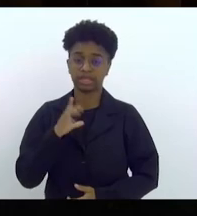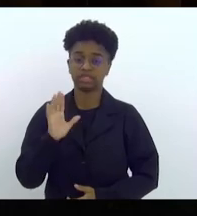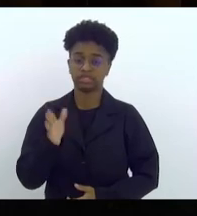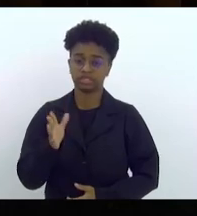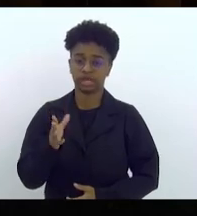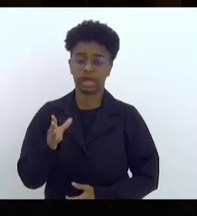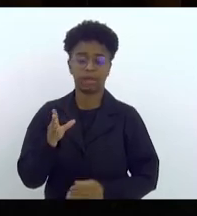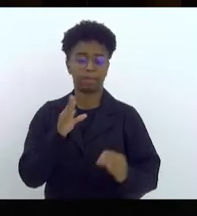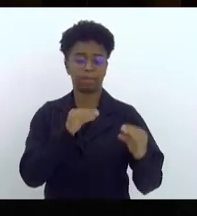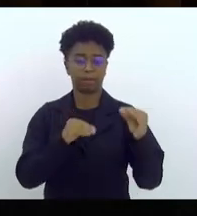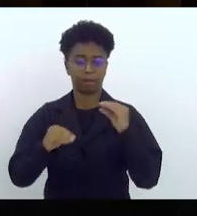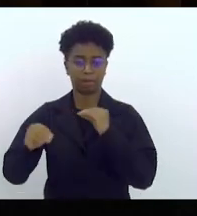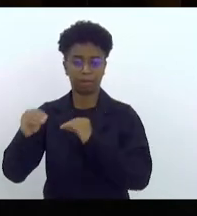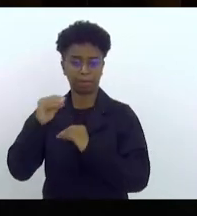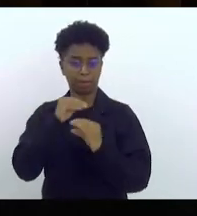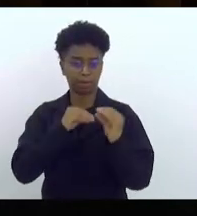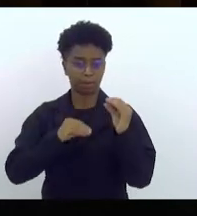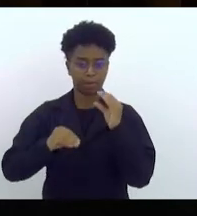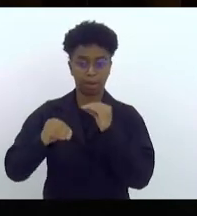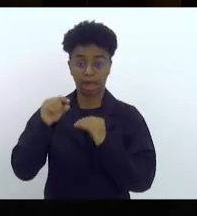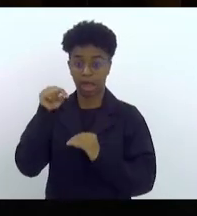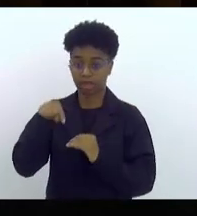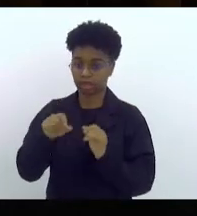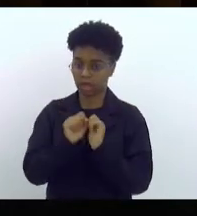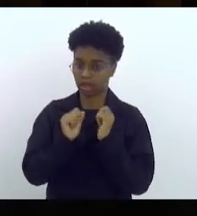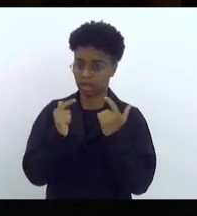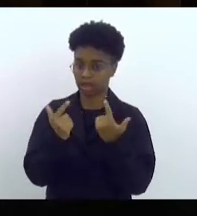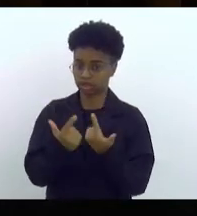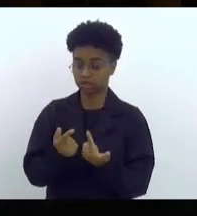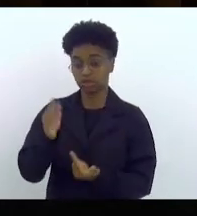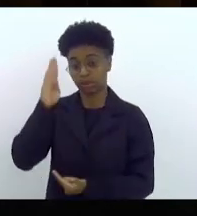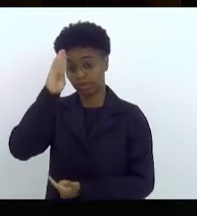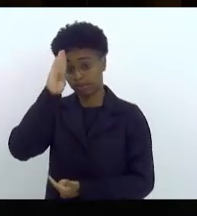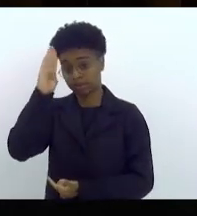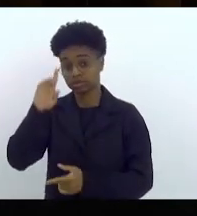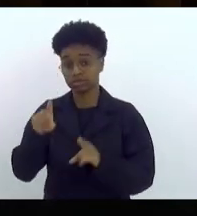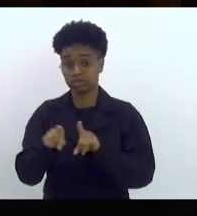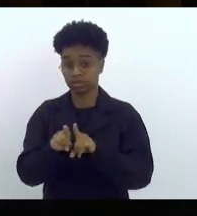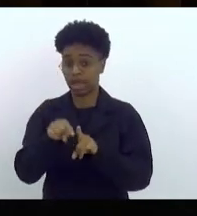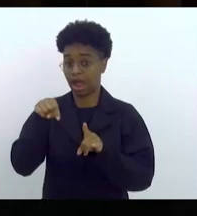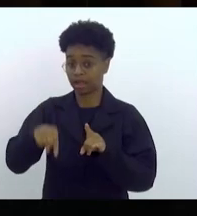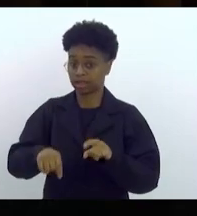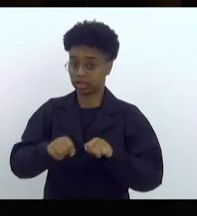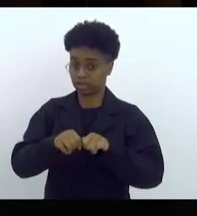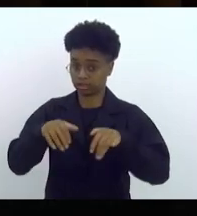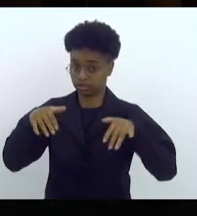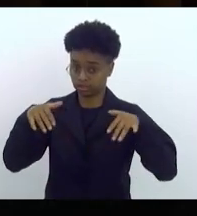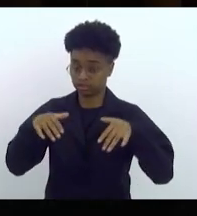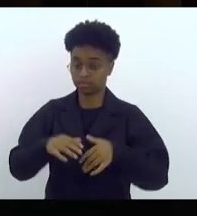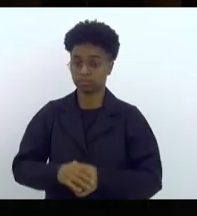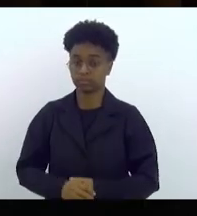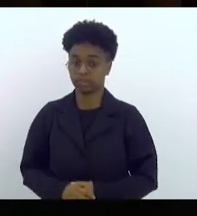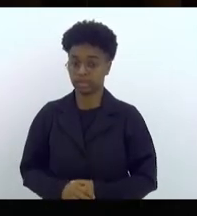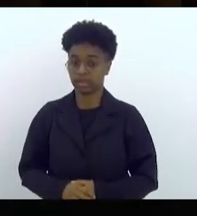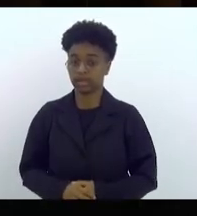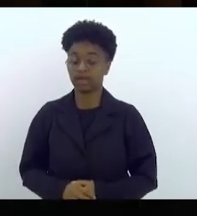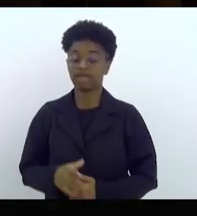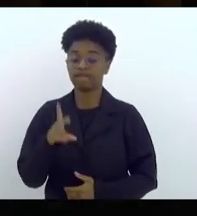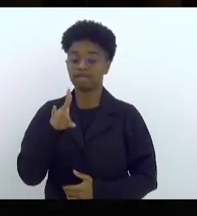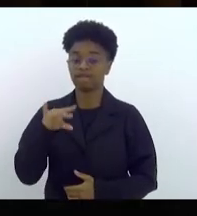da Alerj, principalmente no nosso plenário, que chegará uma